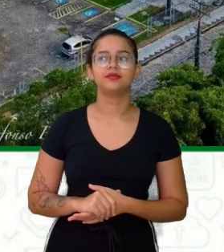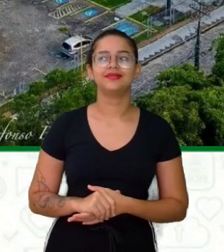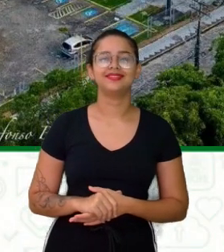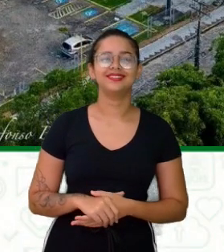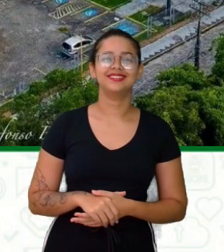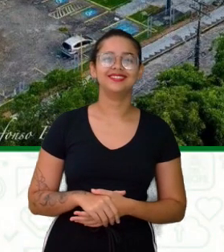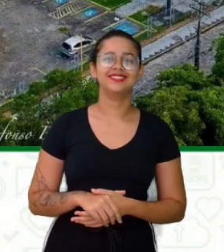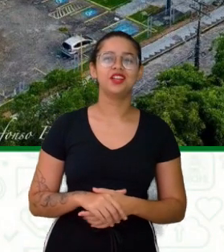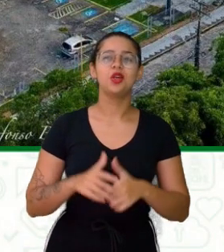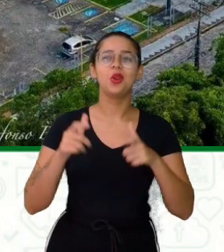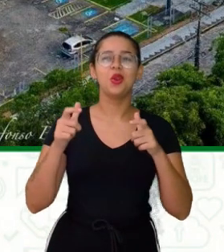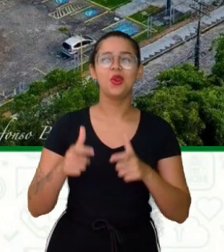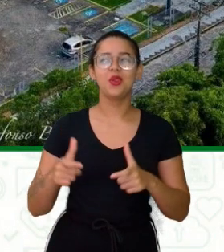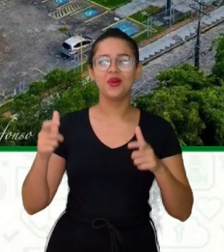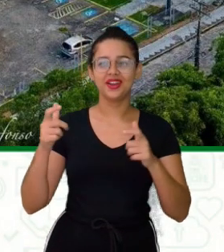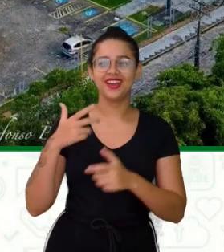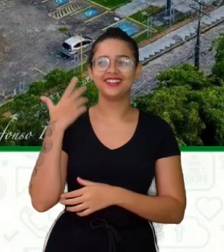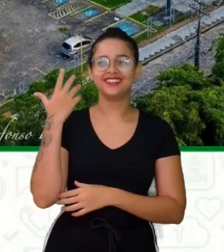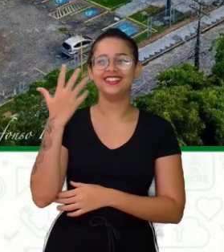Prontos atrativos